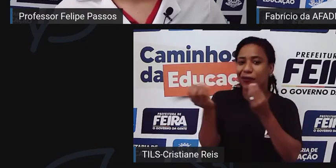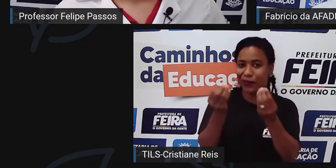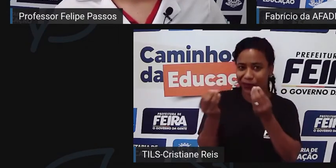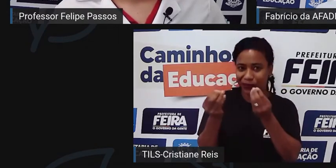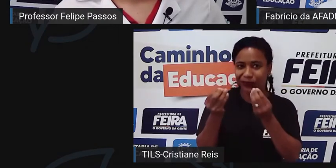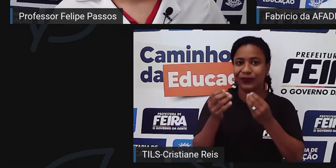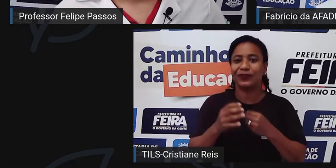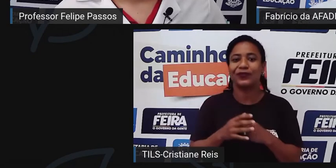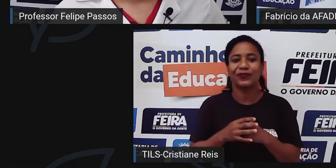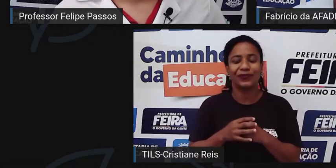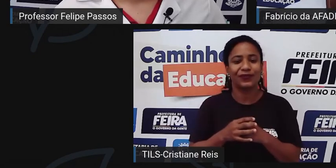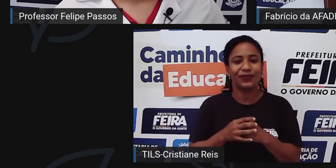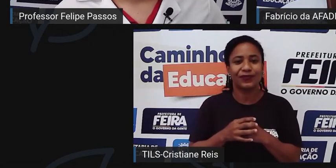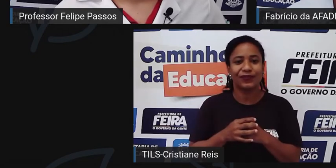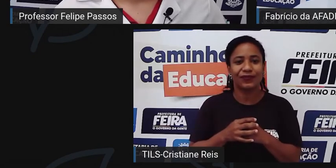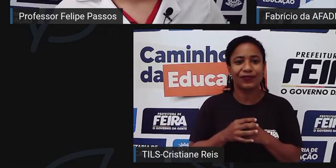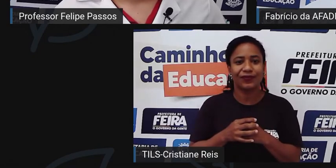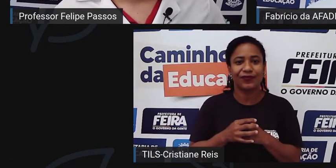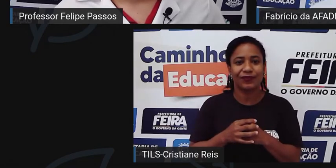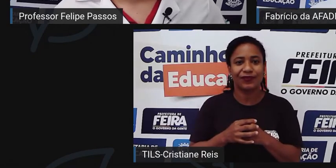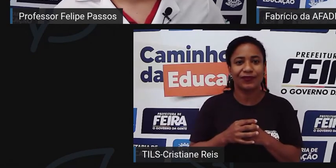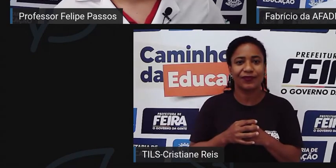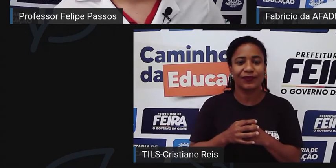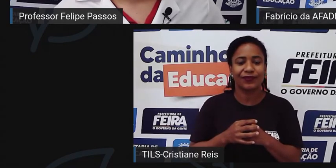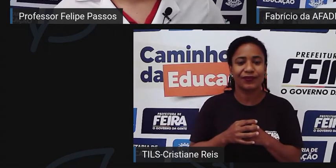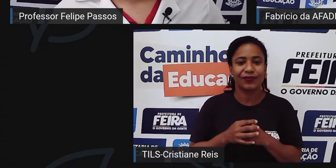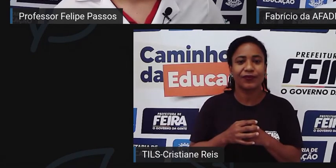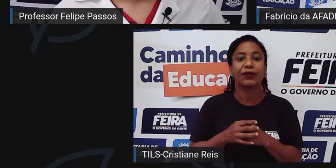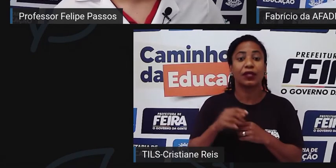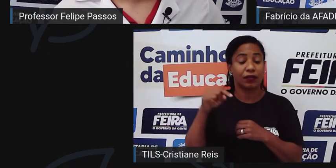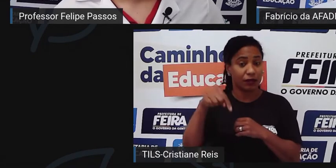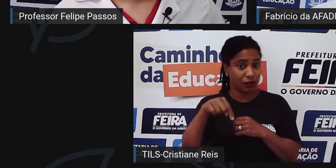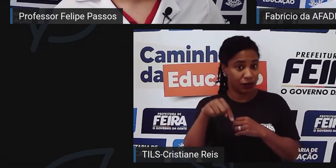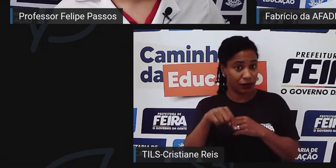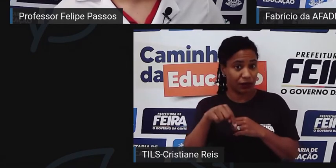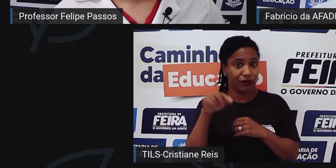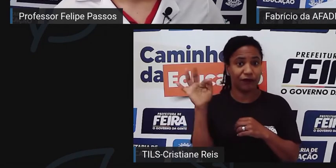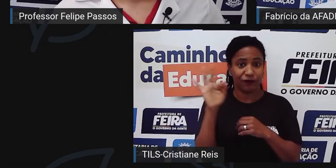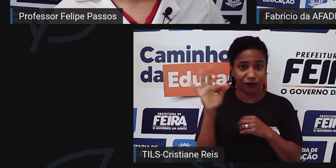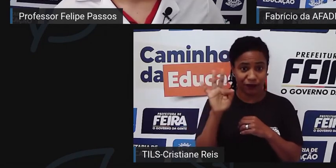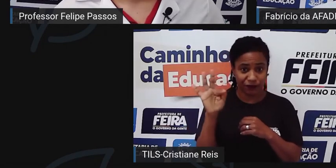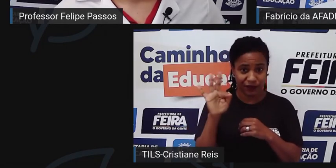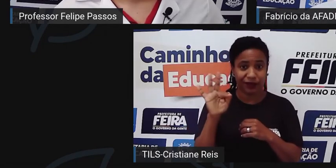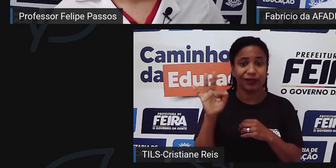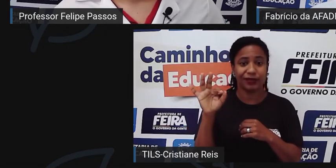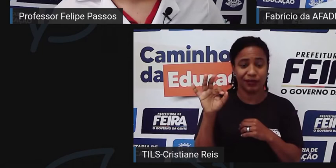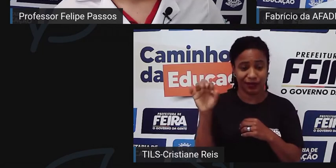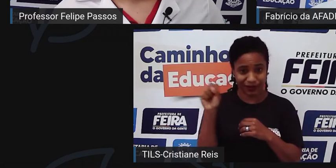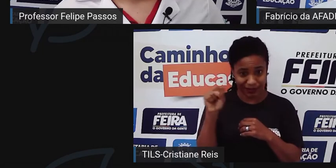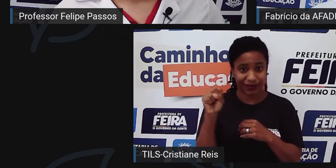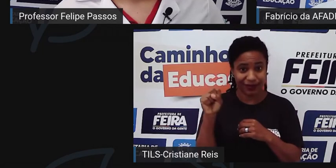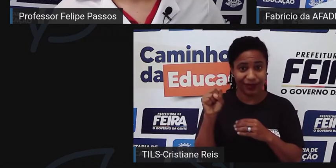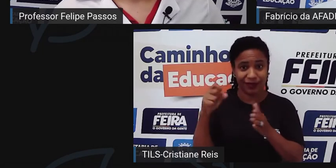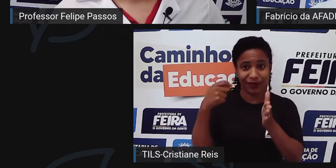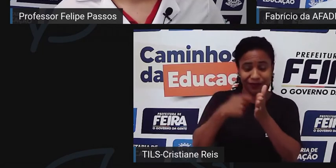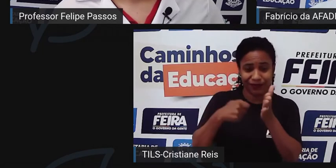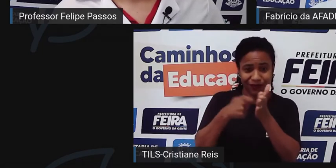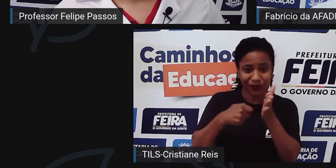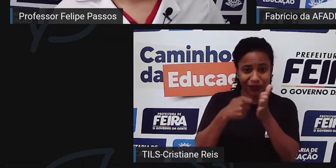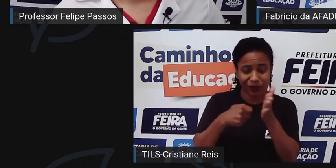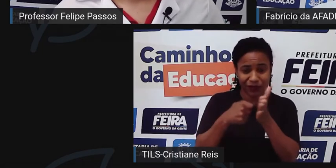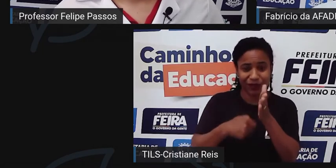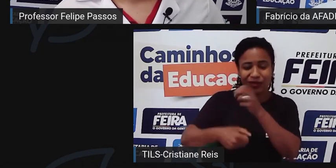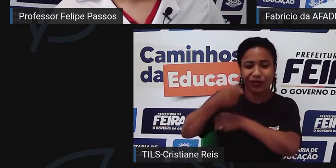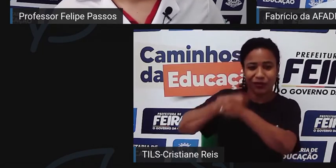Felipe, aqui em Feira de Santana, a gente tem luta, desde 2012, uma luta da